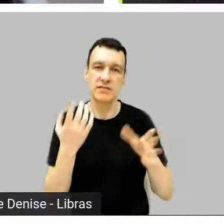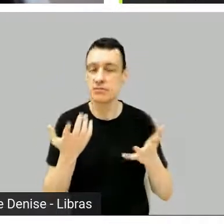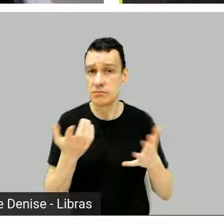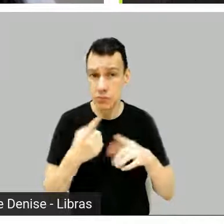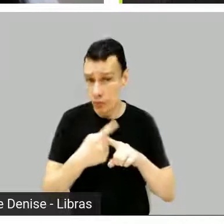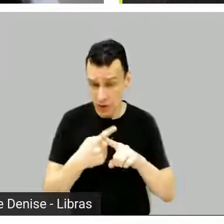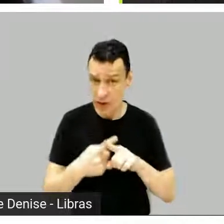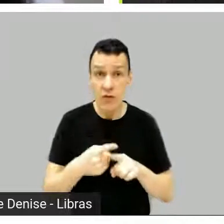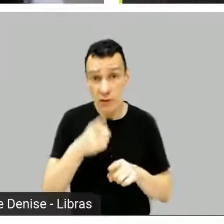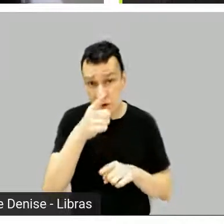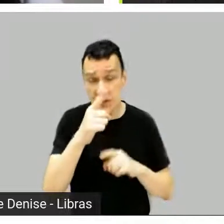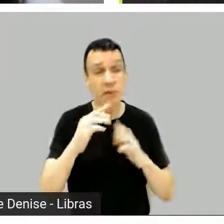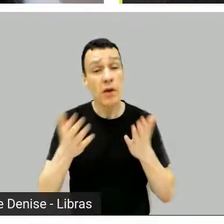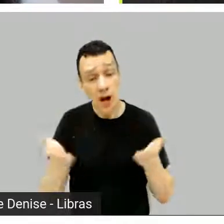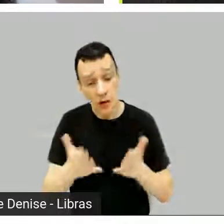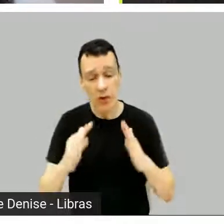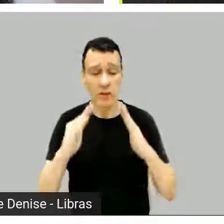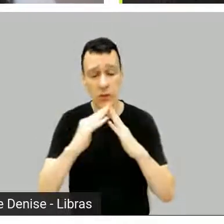no Brasil?